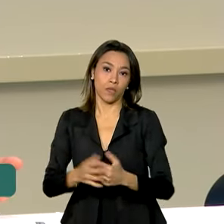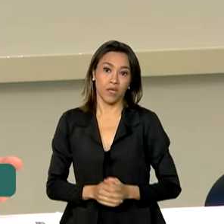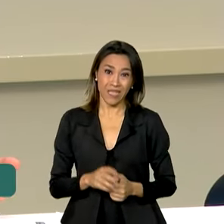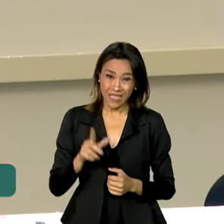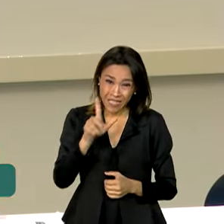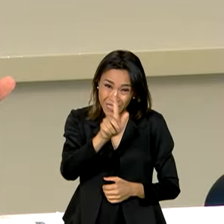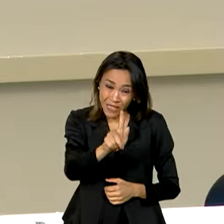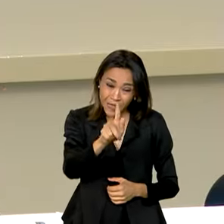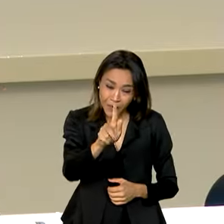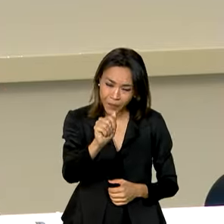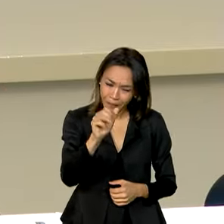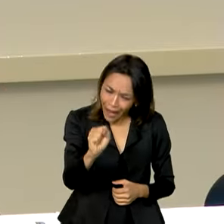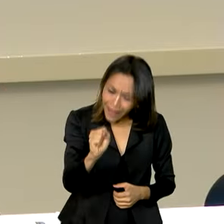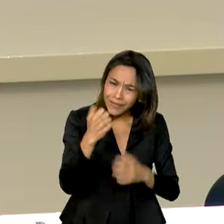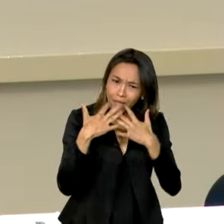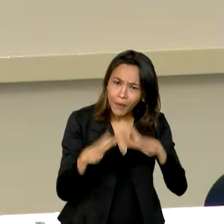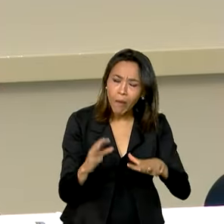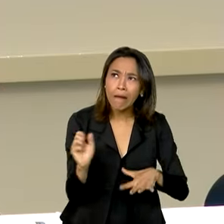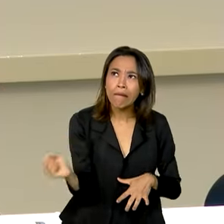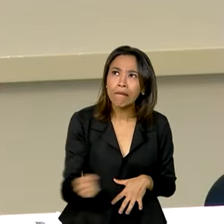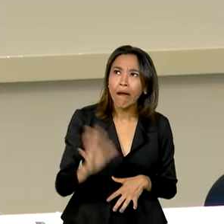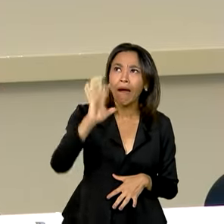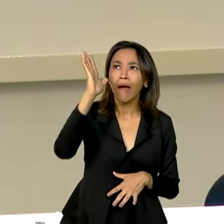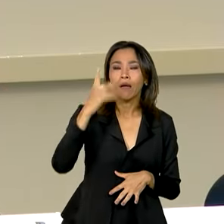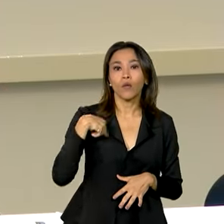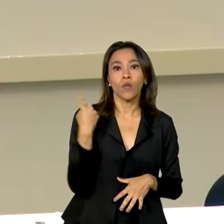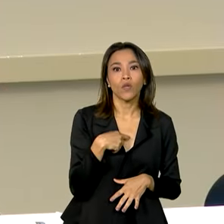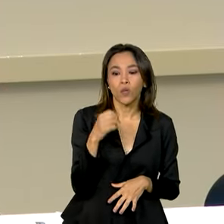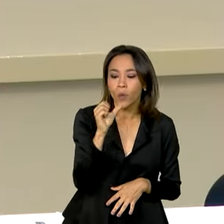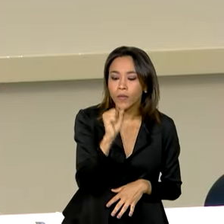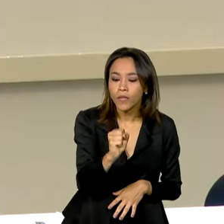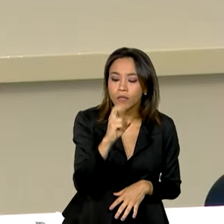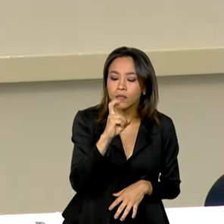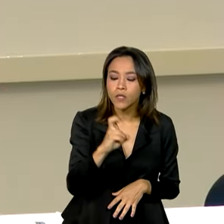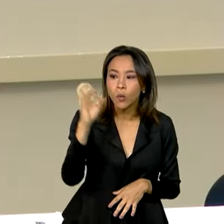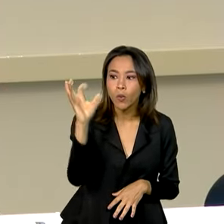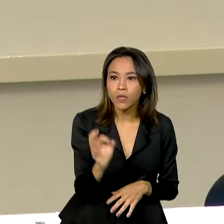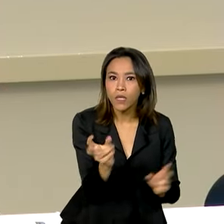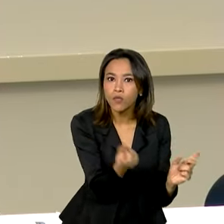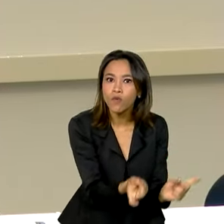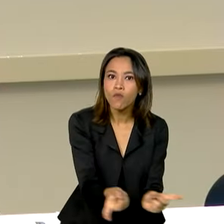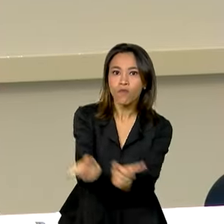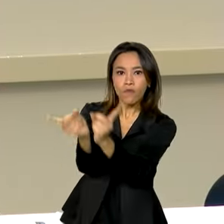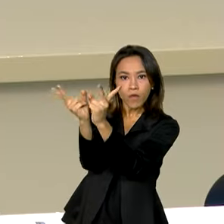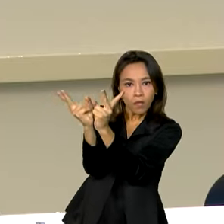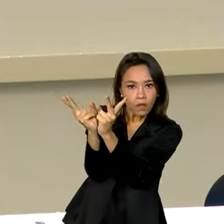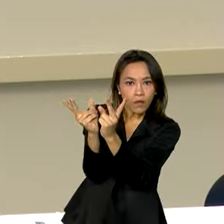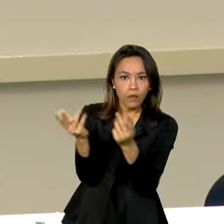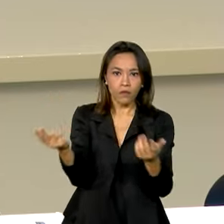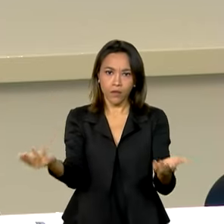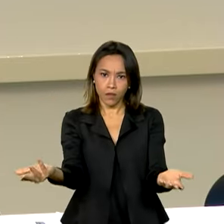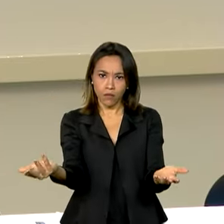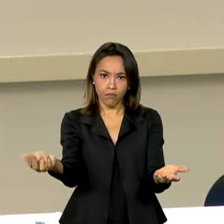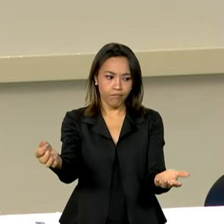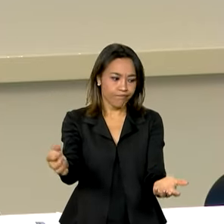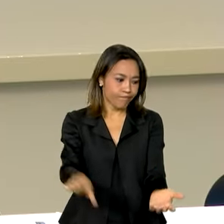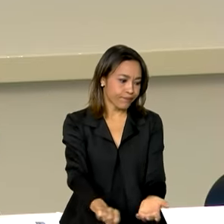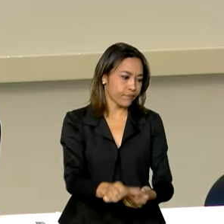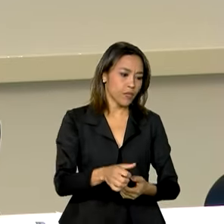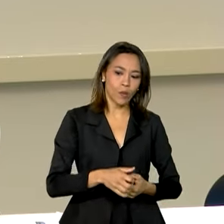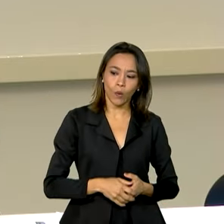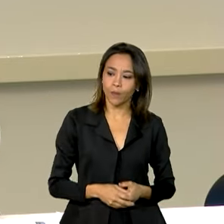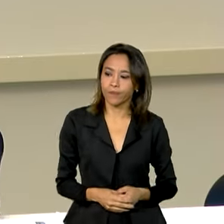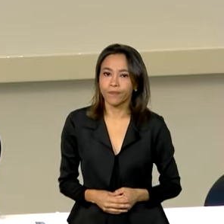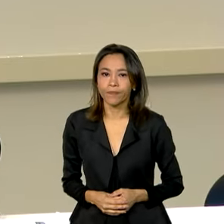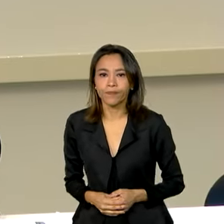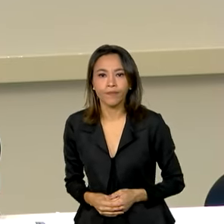caro, nós que importamos 85% dos nitrogenados, piorou, porque